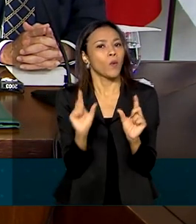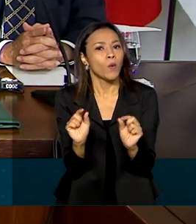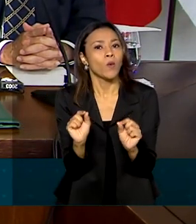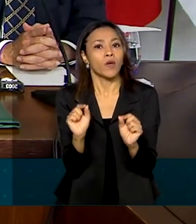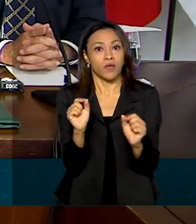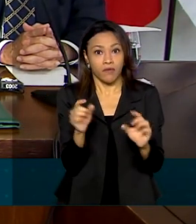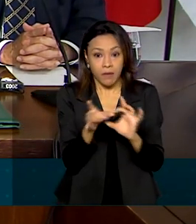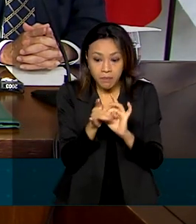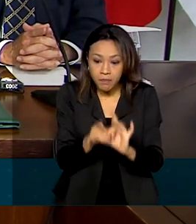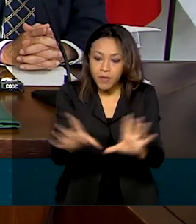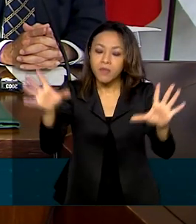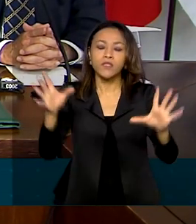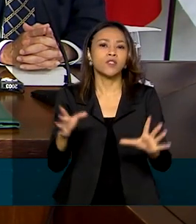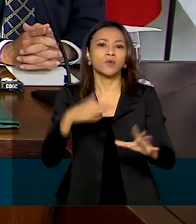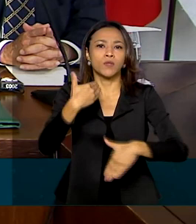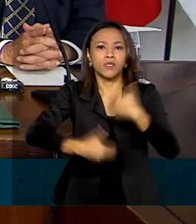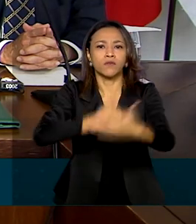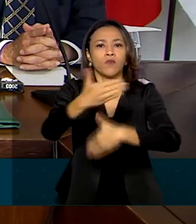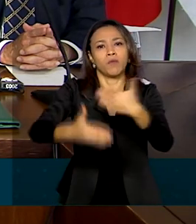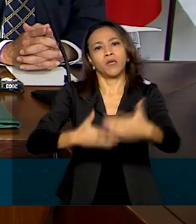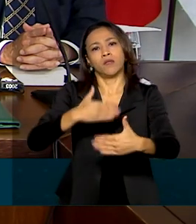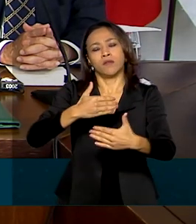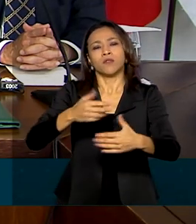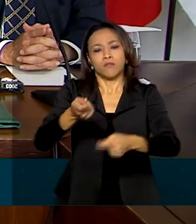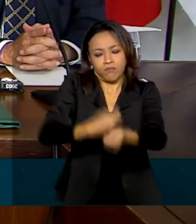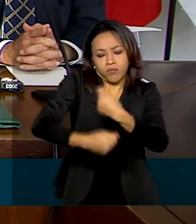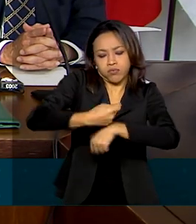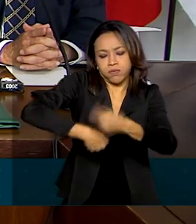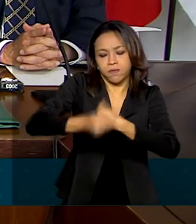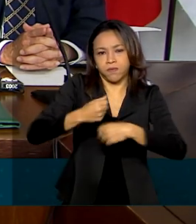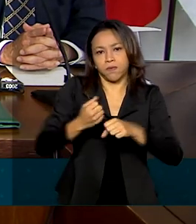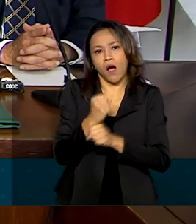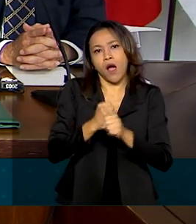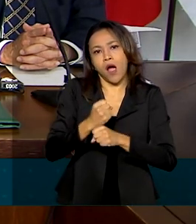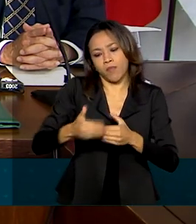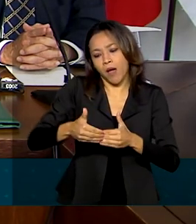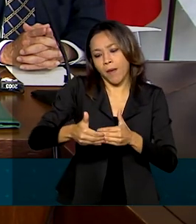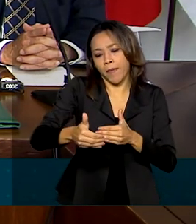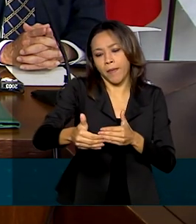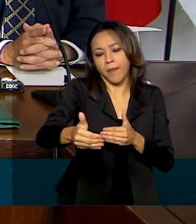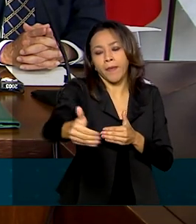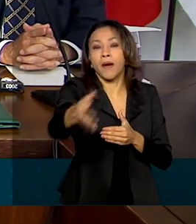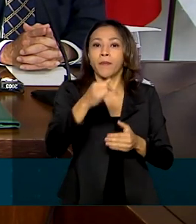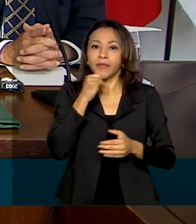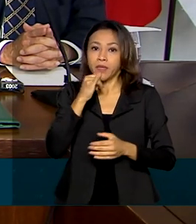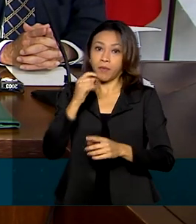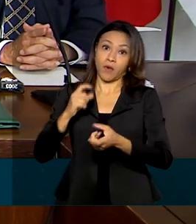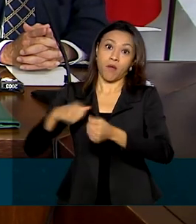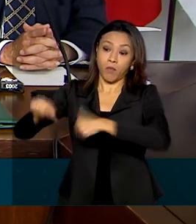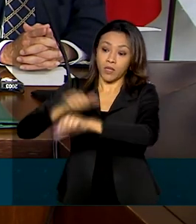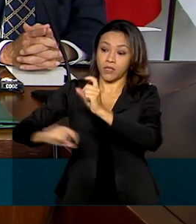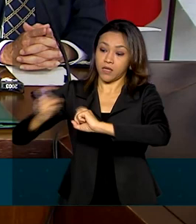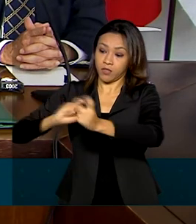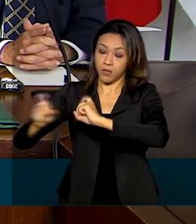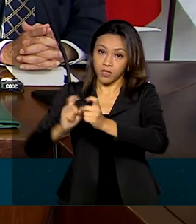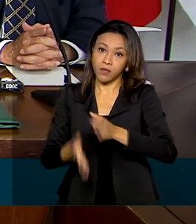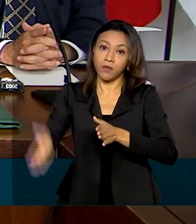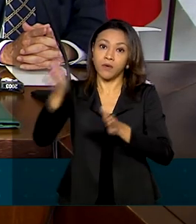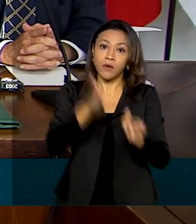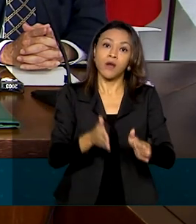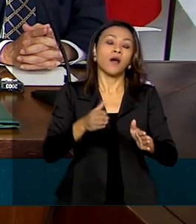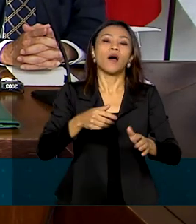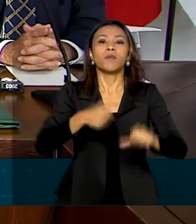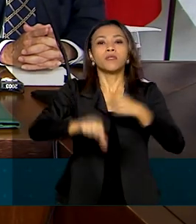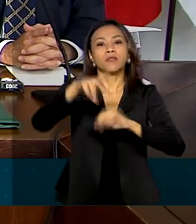crescimento sustentado da nossa economia nos próximos anos, como a reforma administrativa, a reforma tributária,